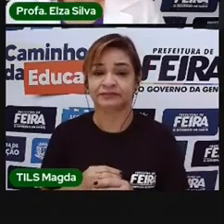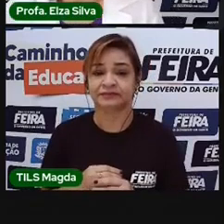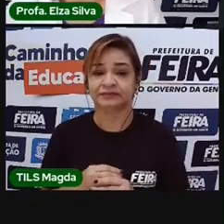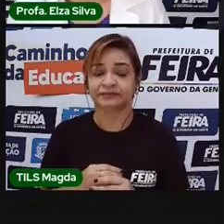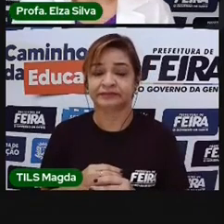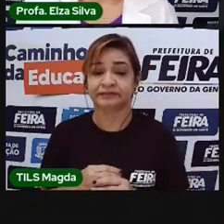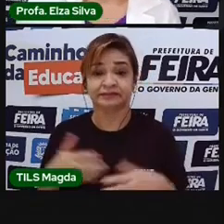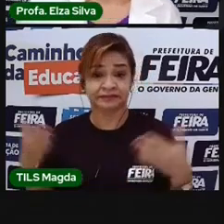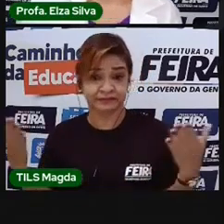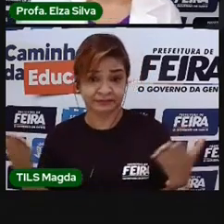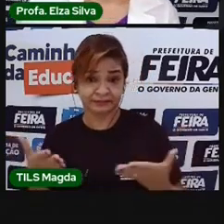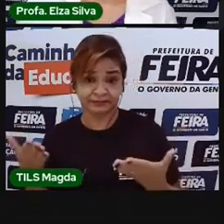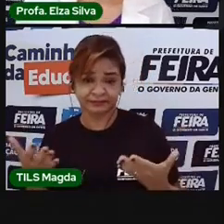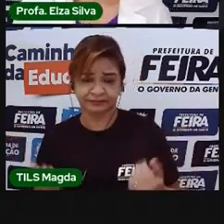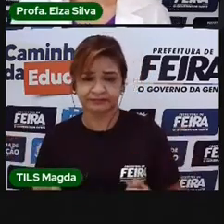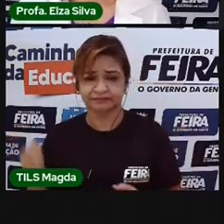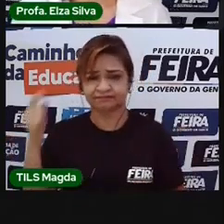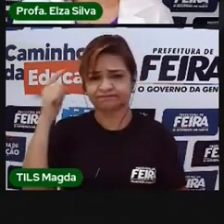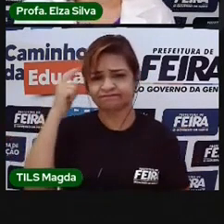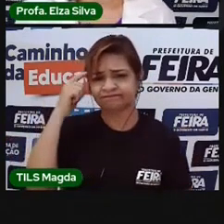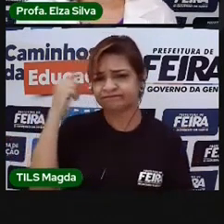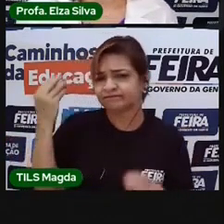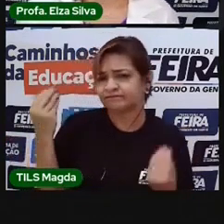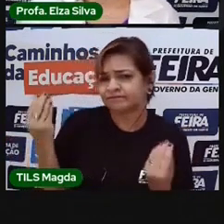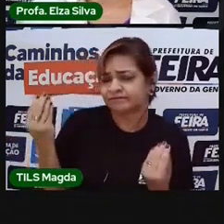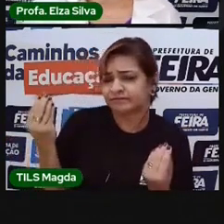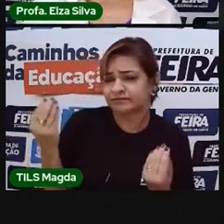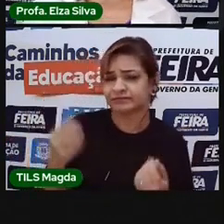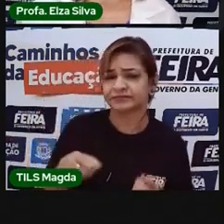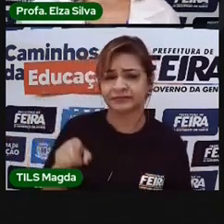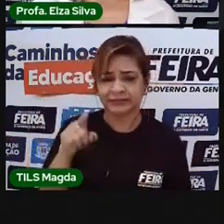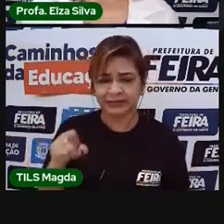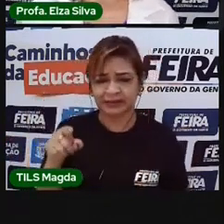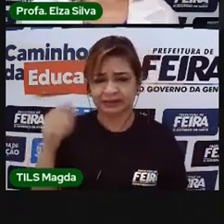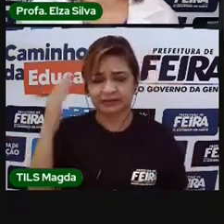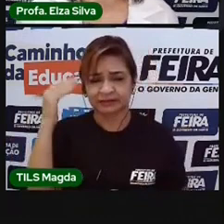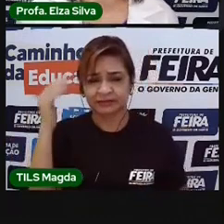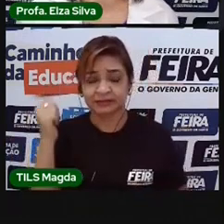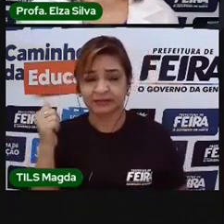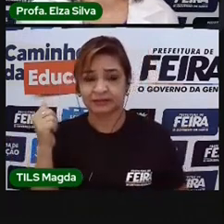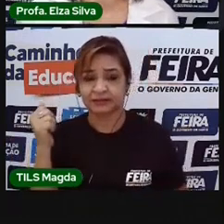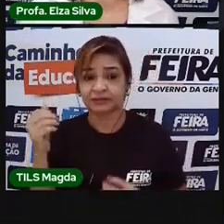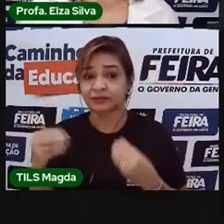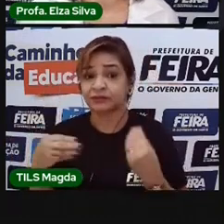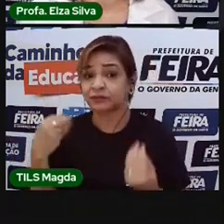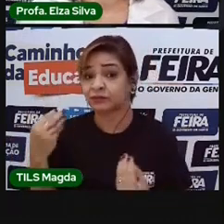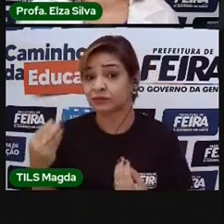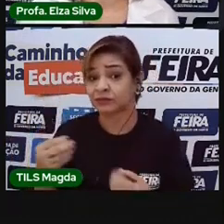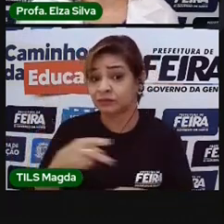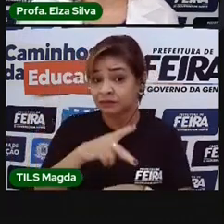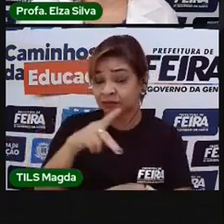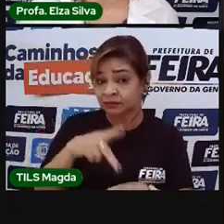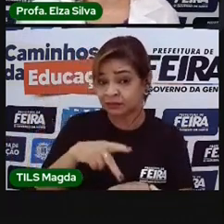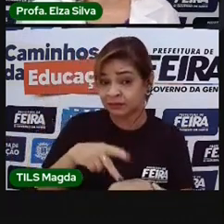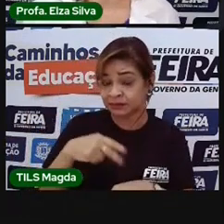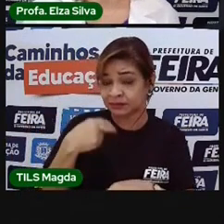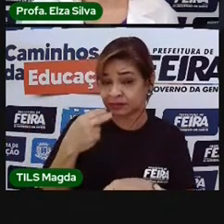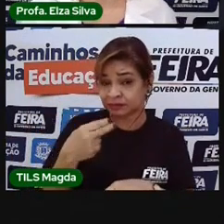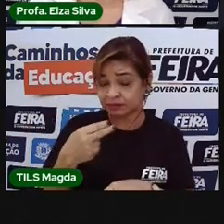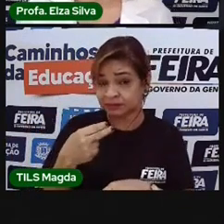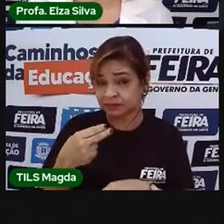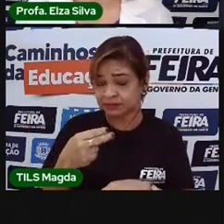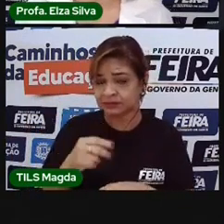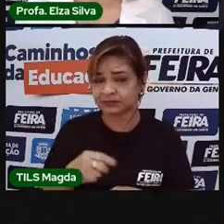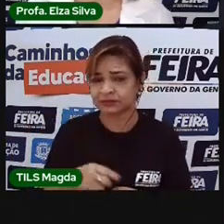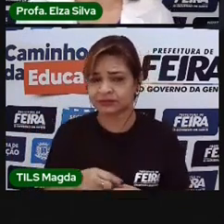Agora vamos pensar sobre. Você sabe onde o inglês é falado? Em algum momento